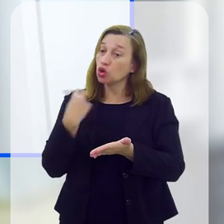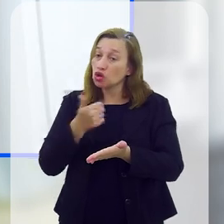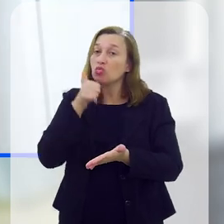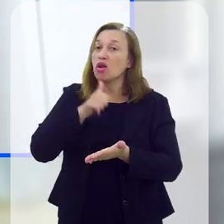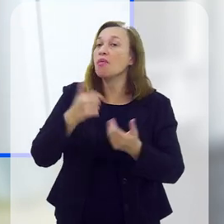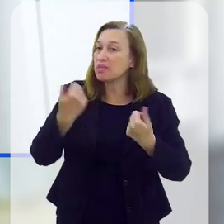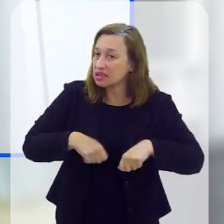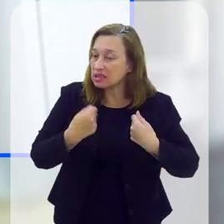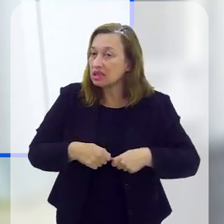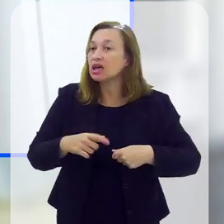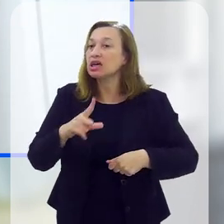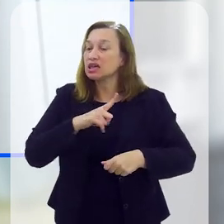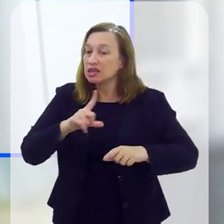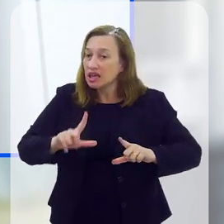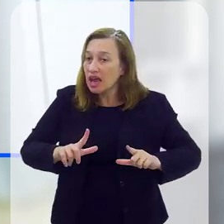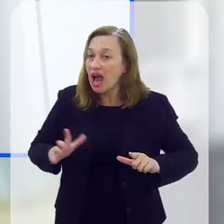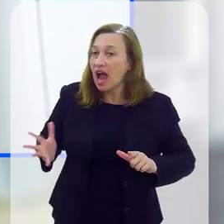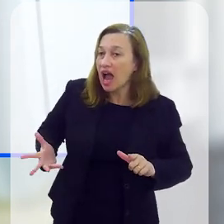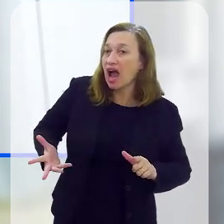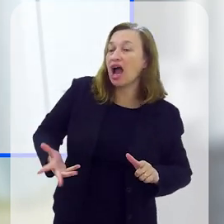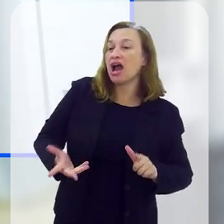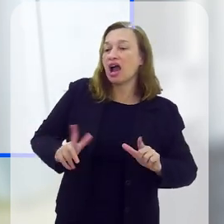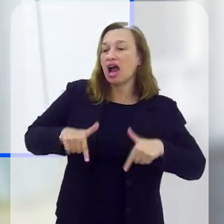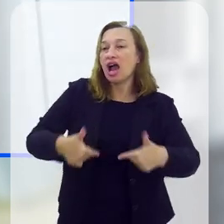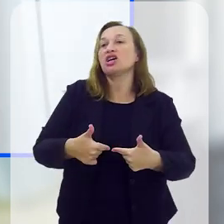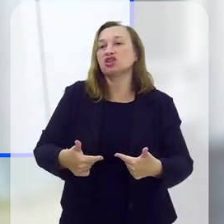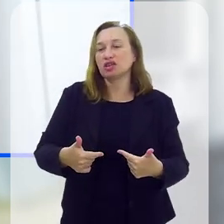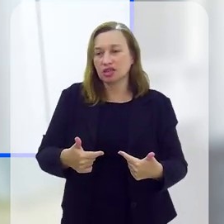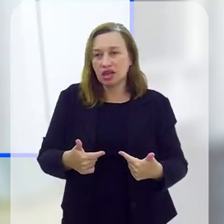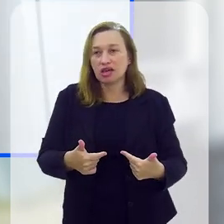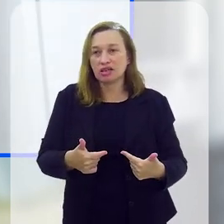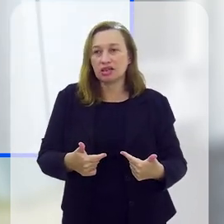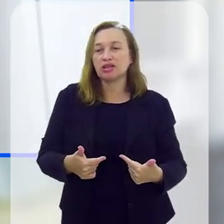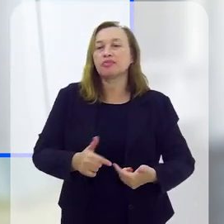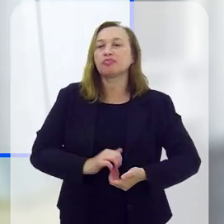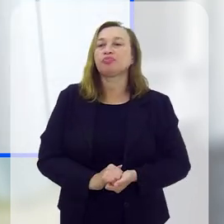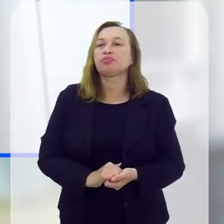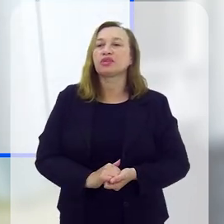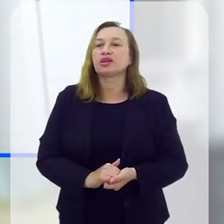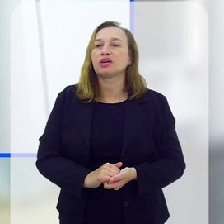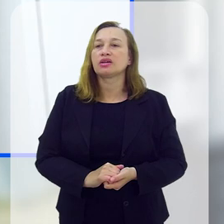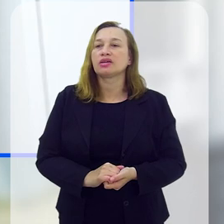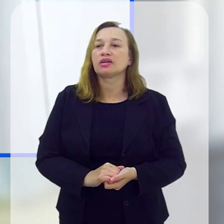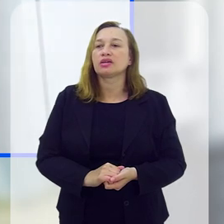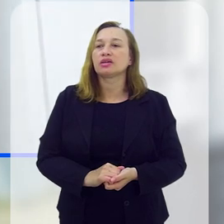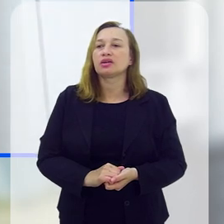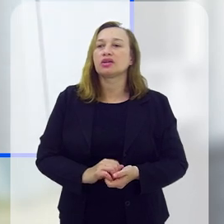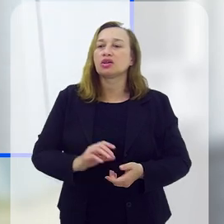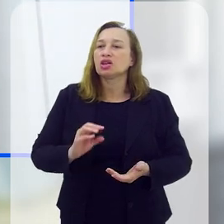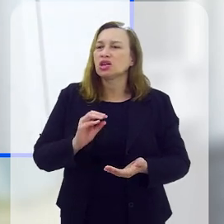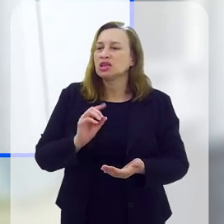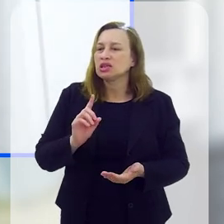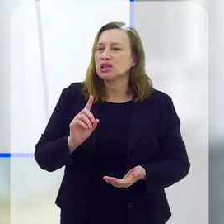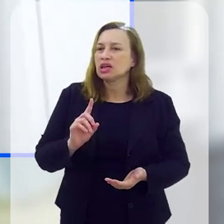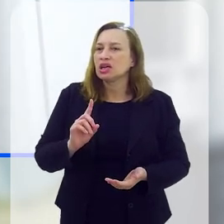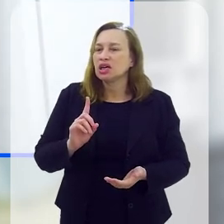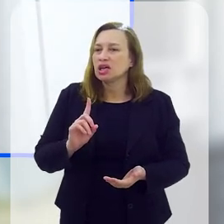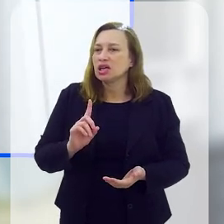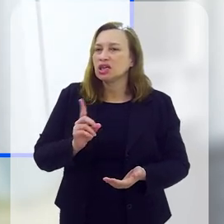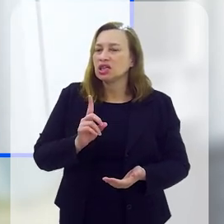E é o que a mulher, realmente, nós mulheres, precisamos. é que haja efetividade, não haja revitimização e